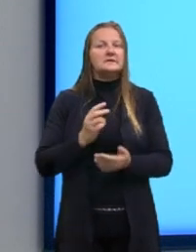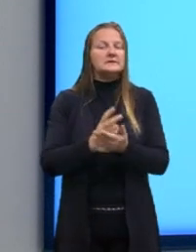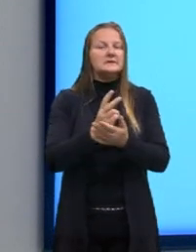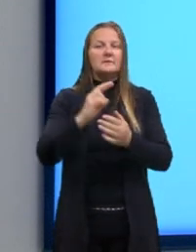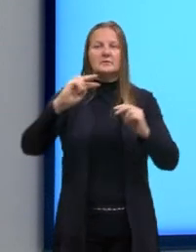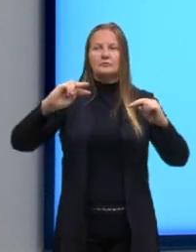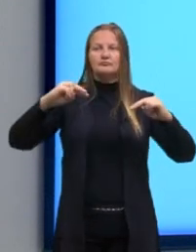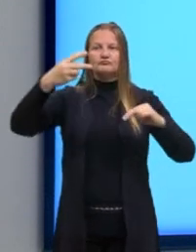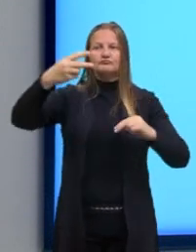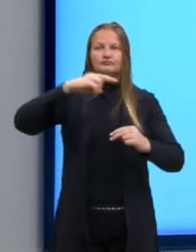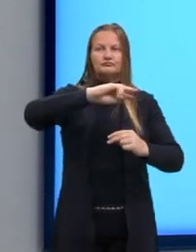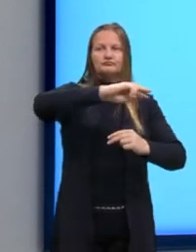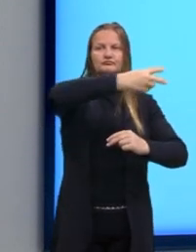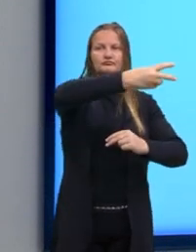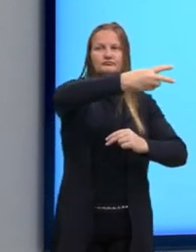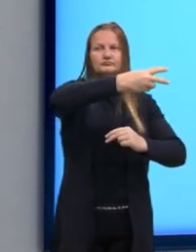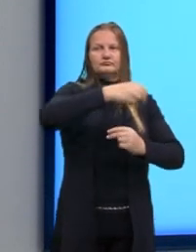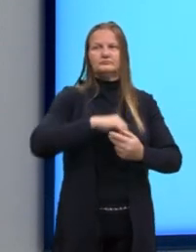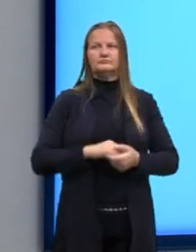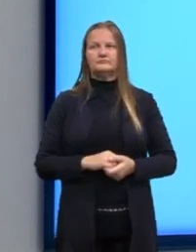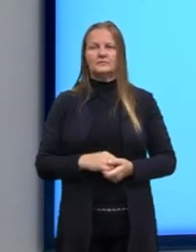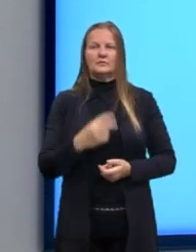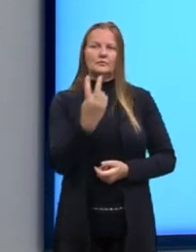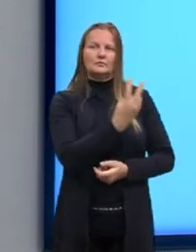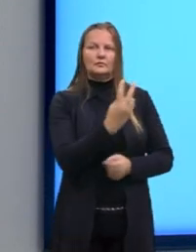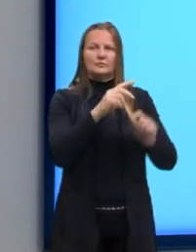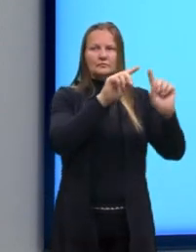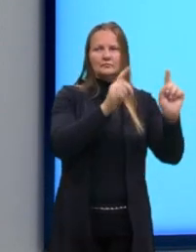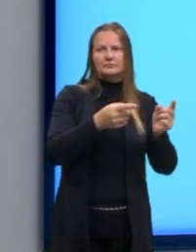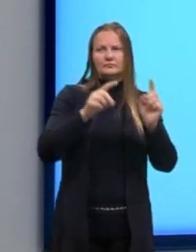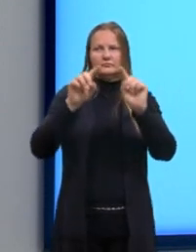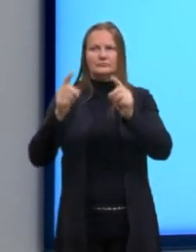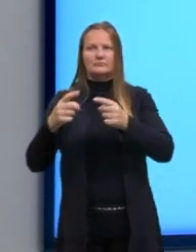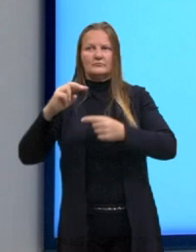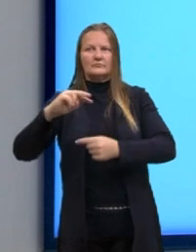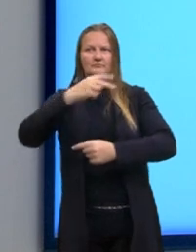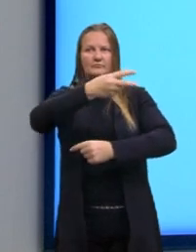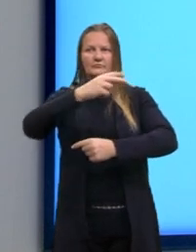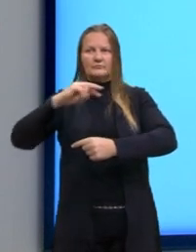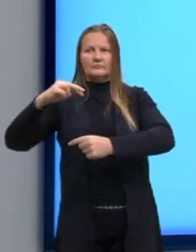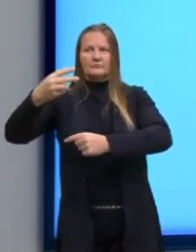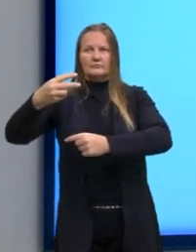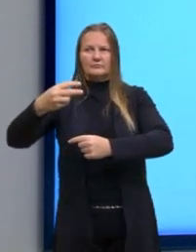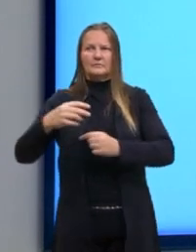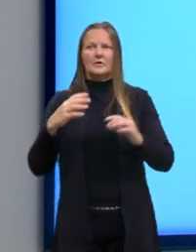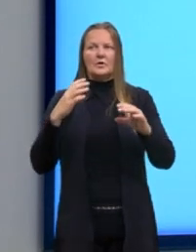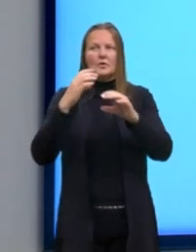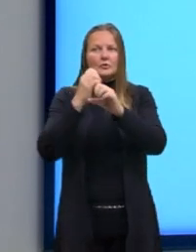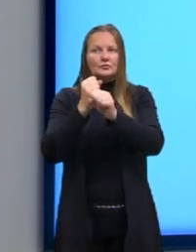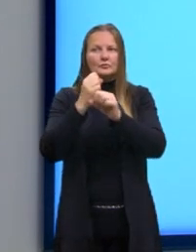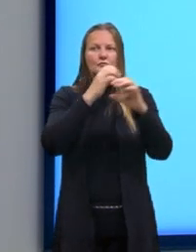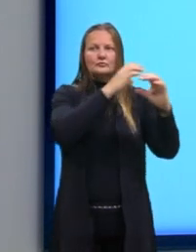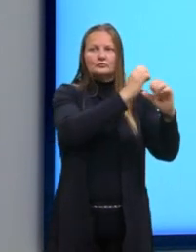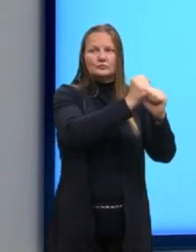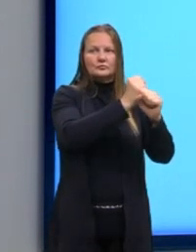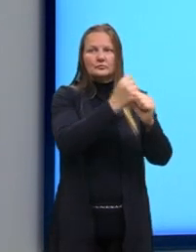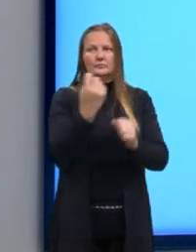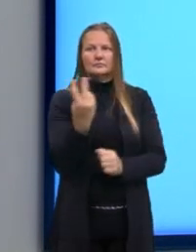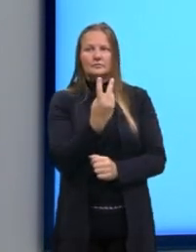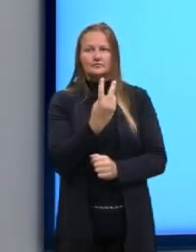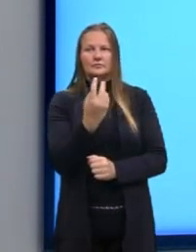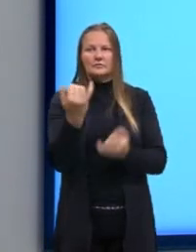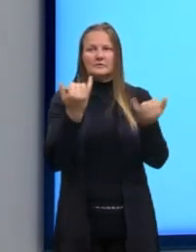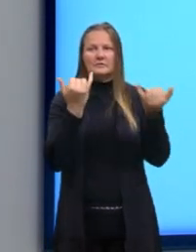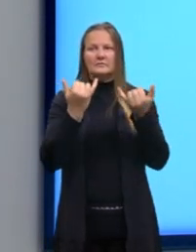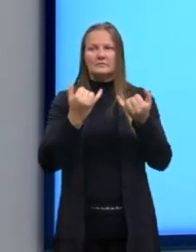elevando ao quadrado, tá? Esses dois parênteses. Nós somamos, então, essas duas informações, esses dois